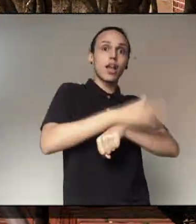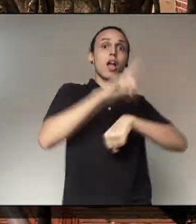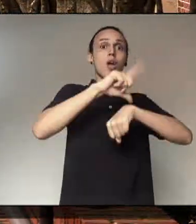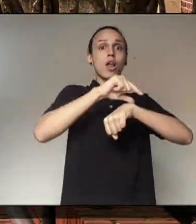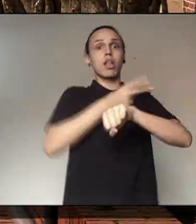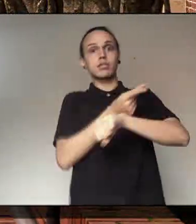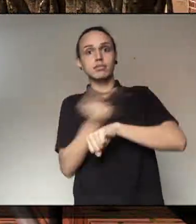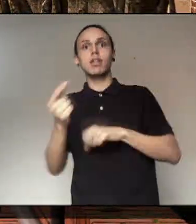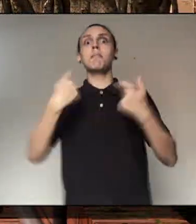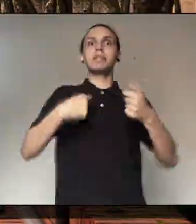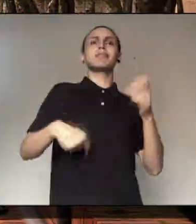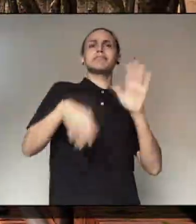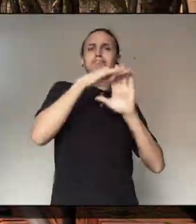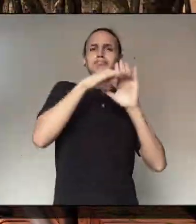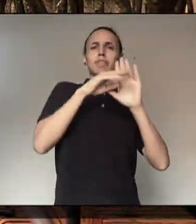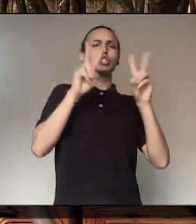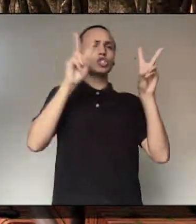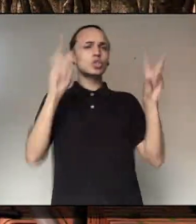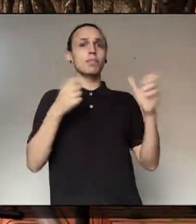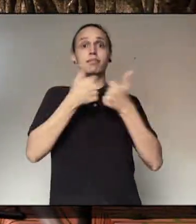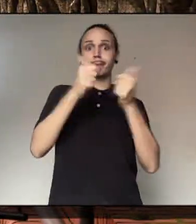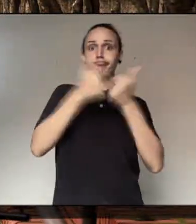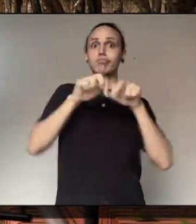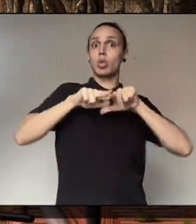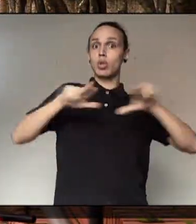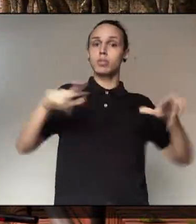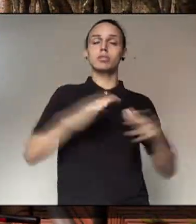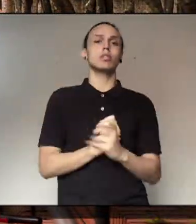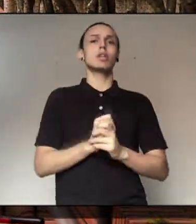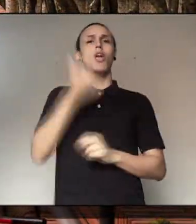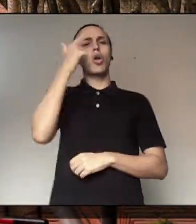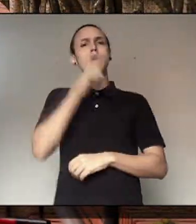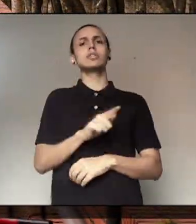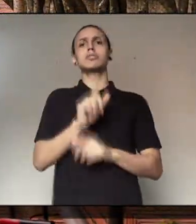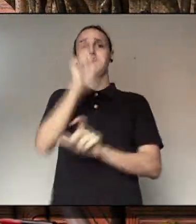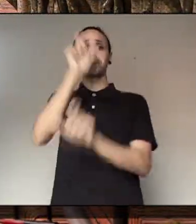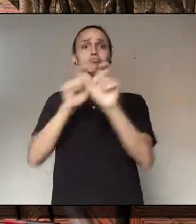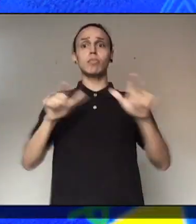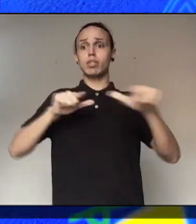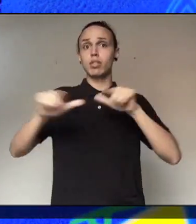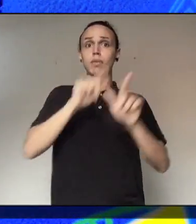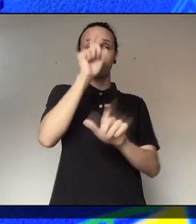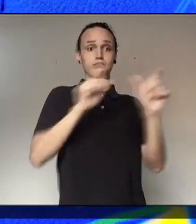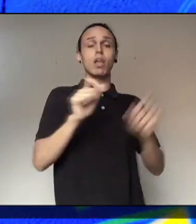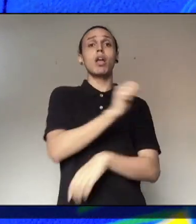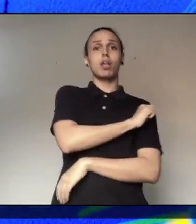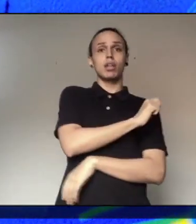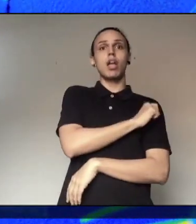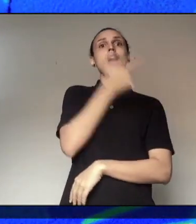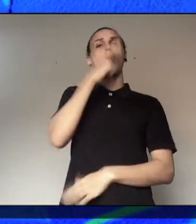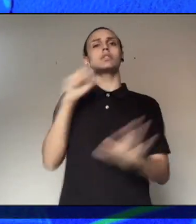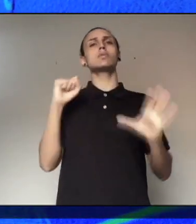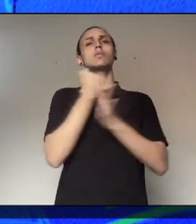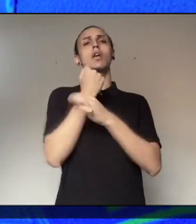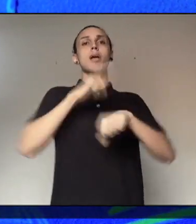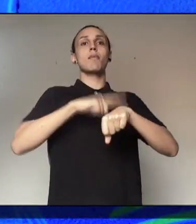Então, a adequação de horários de entrada e saída das escolas deve considerar essas questões de transporte público para que os trabalhadores e estudantes